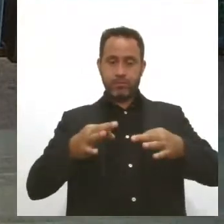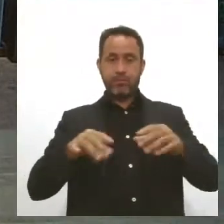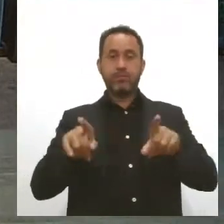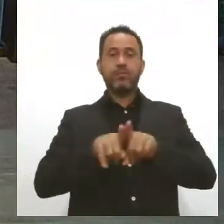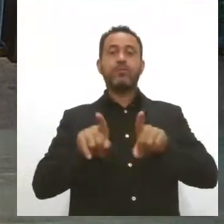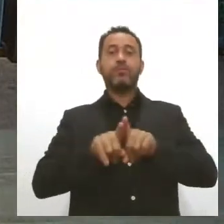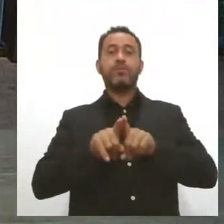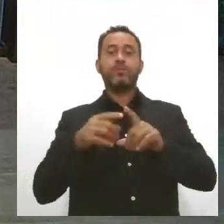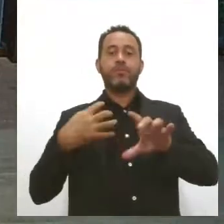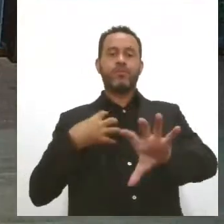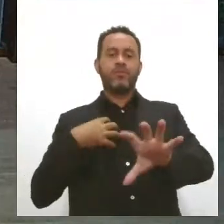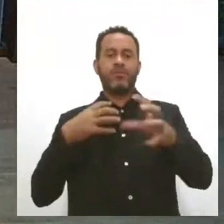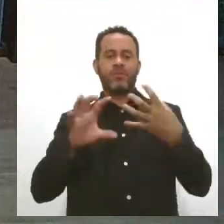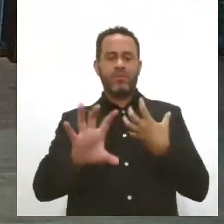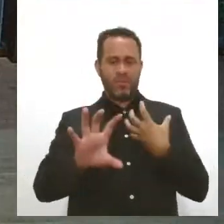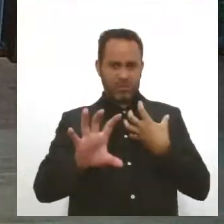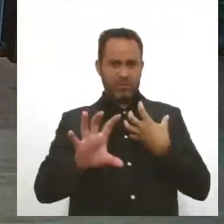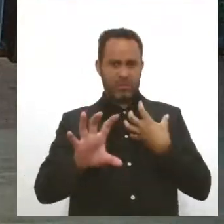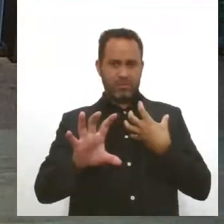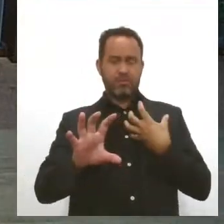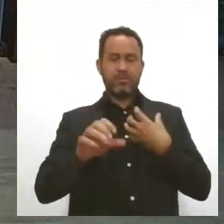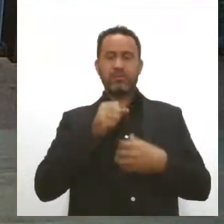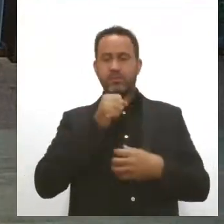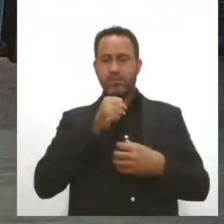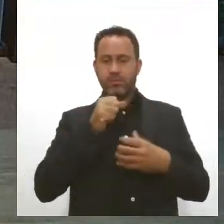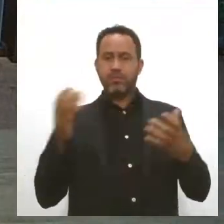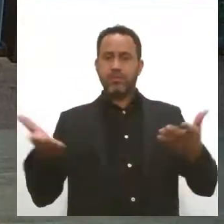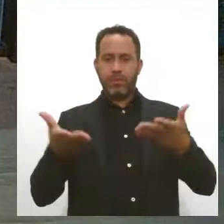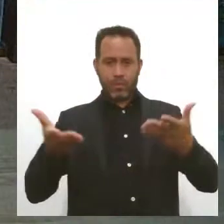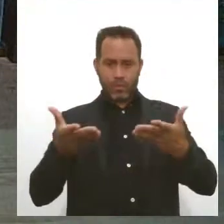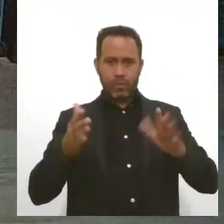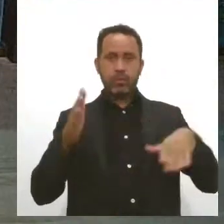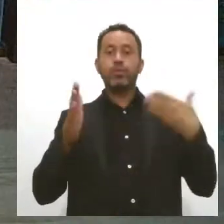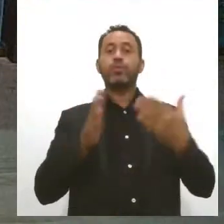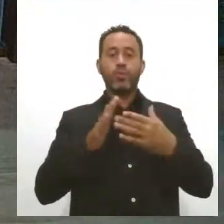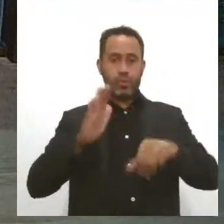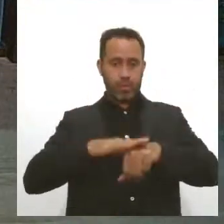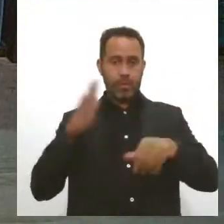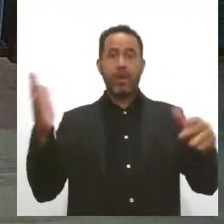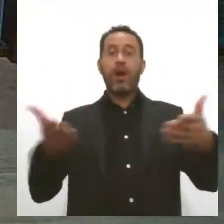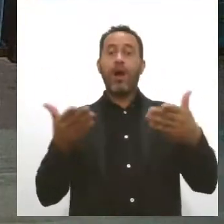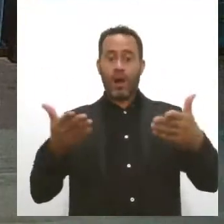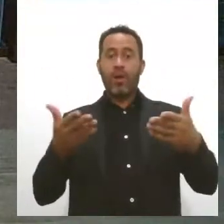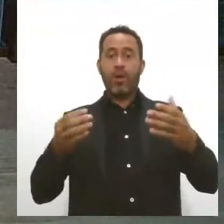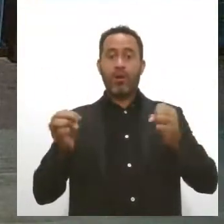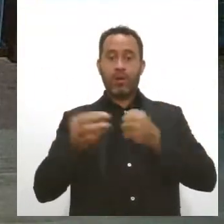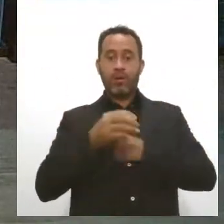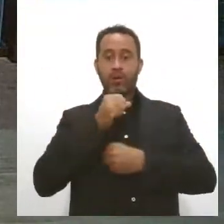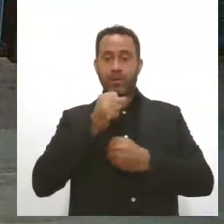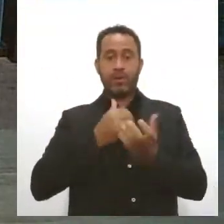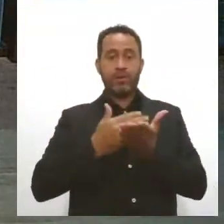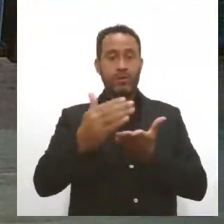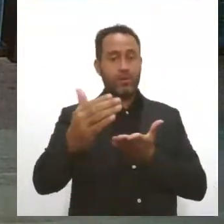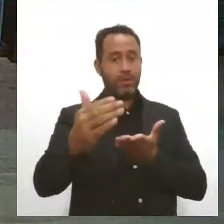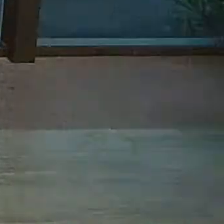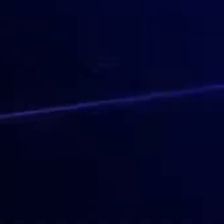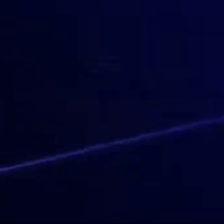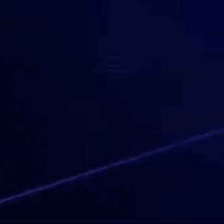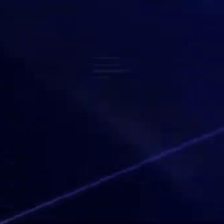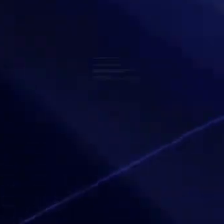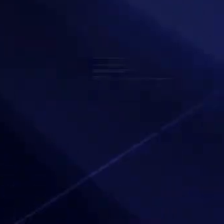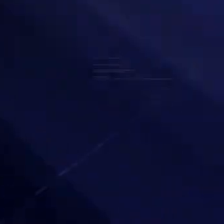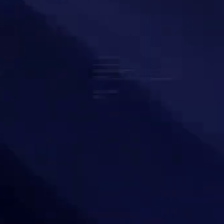empatia durante o carnaval é o tema da entrevista de hoje. Tudo isso e muito mais a partir de agora, no Jornal da Alese, que está só começando.